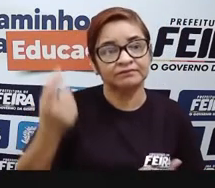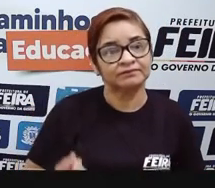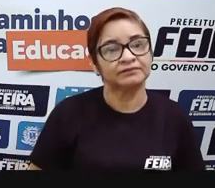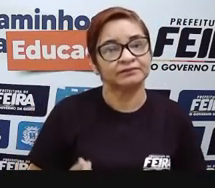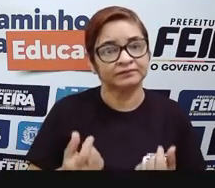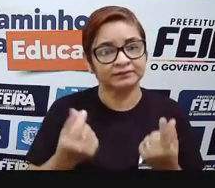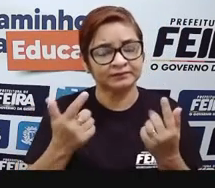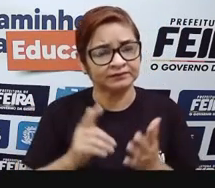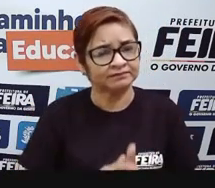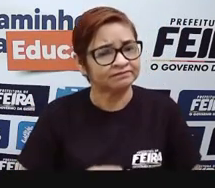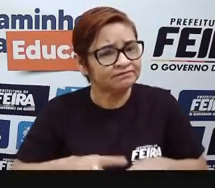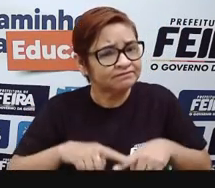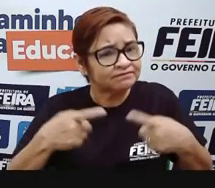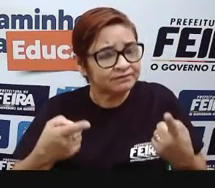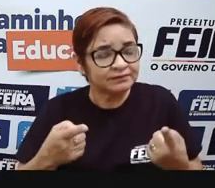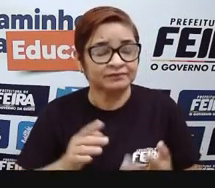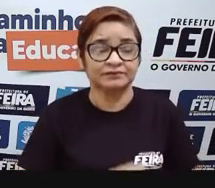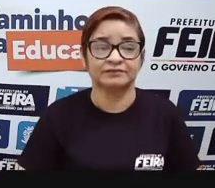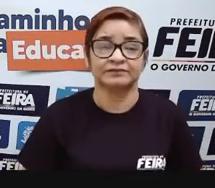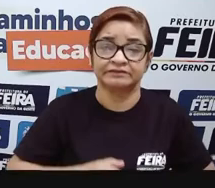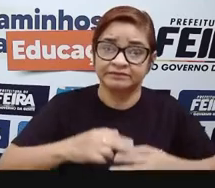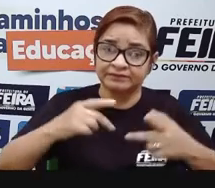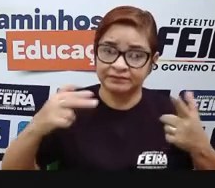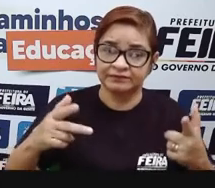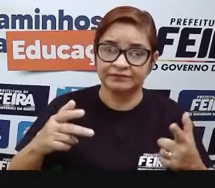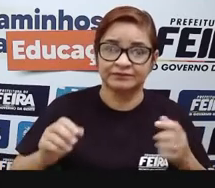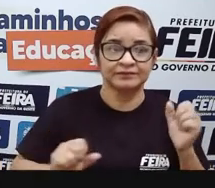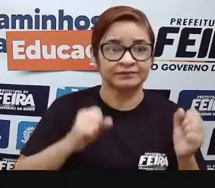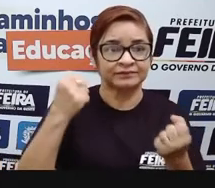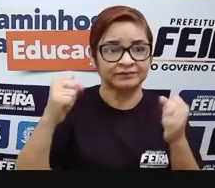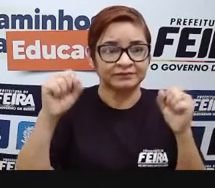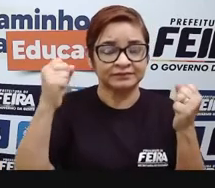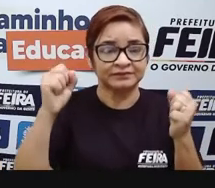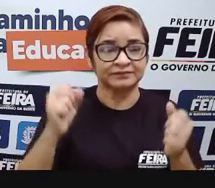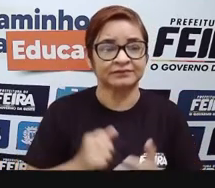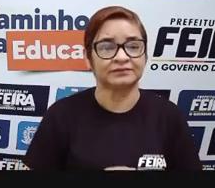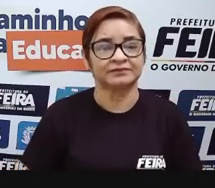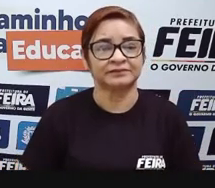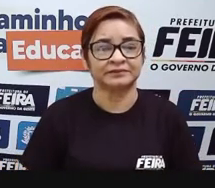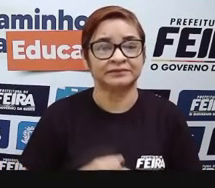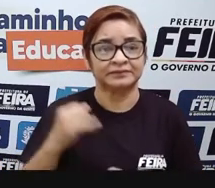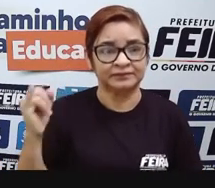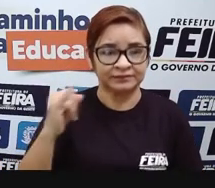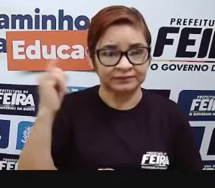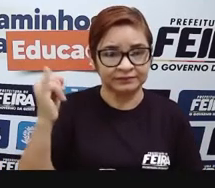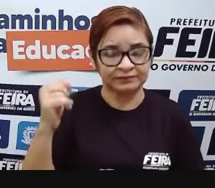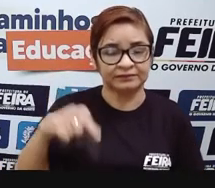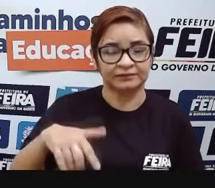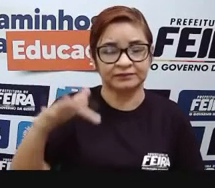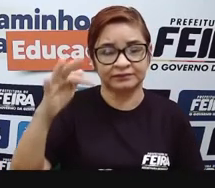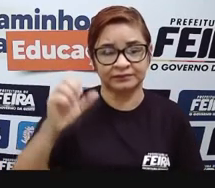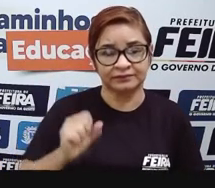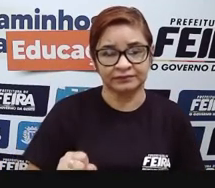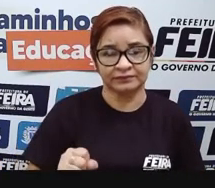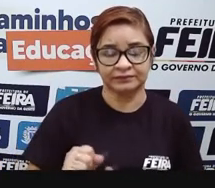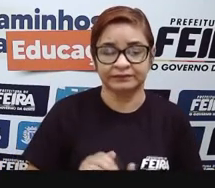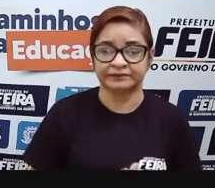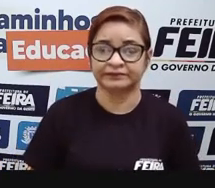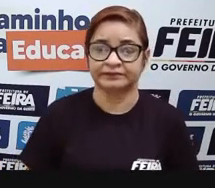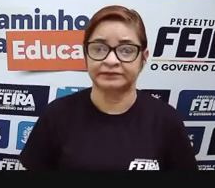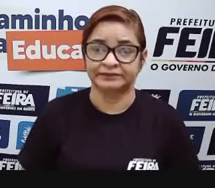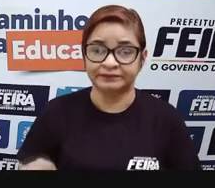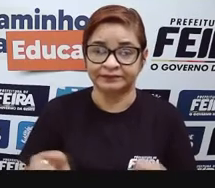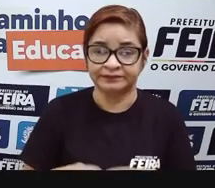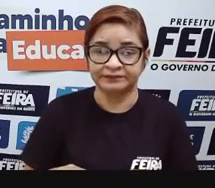as grandes indústrias, gente pode, né? Destacar a Nestlé, a Pirelli, entre outras. Também,